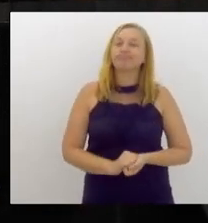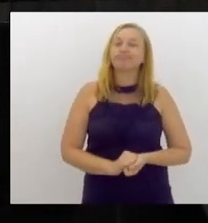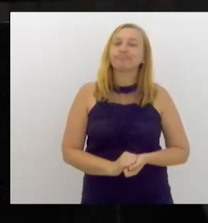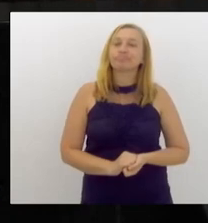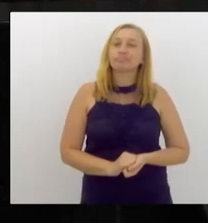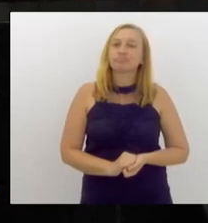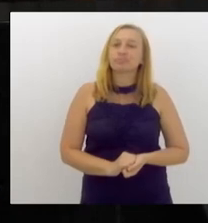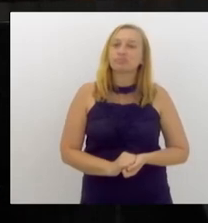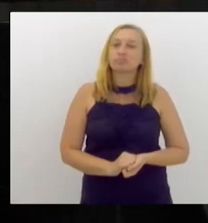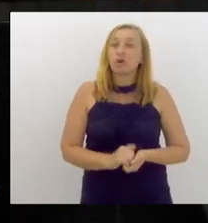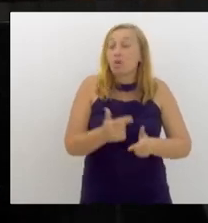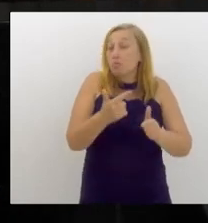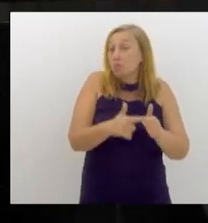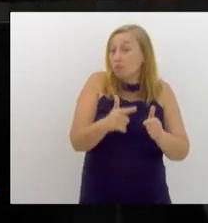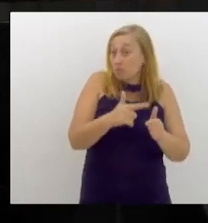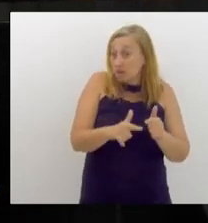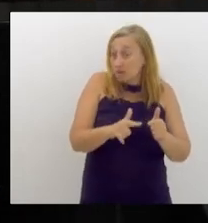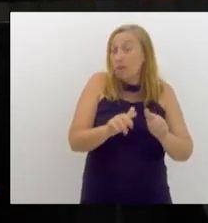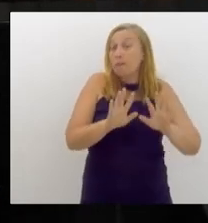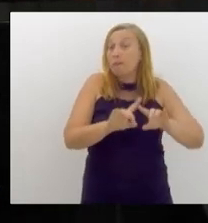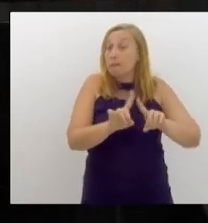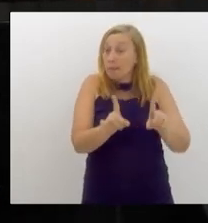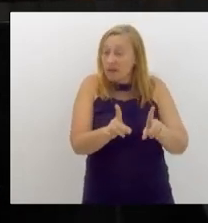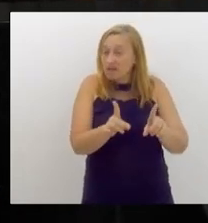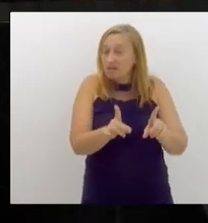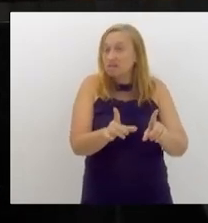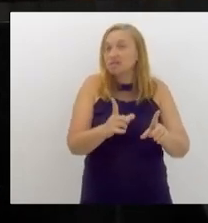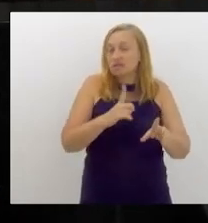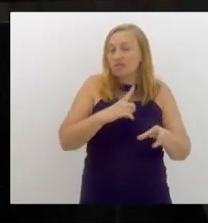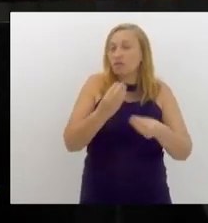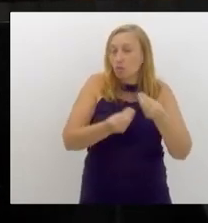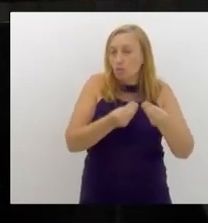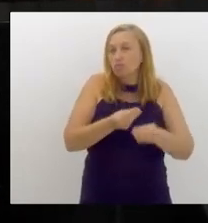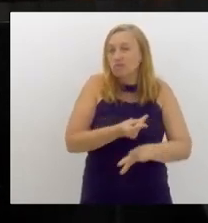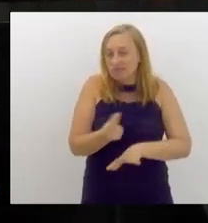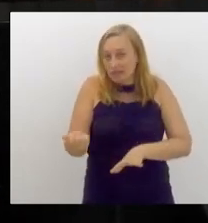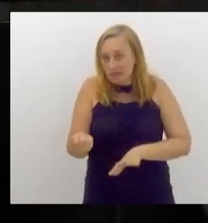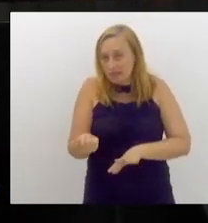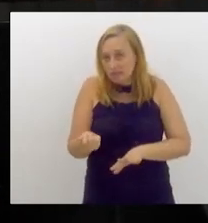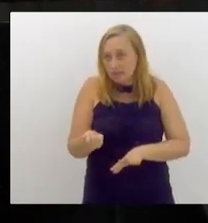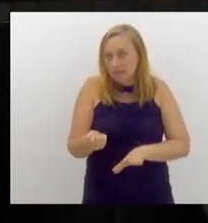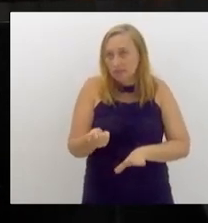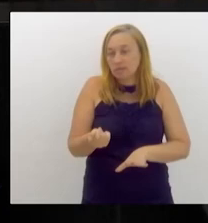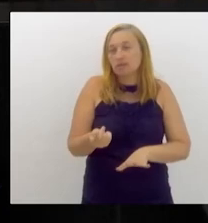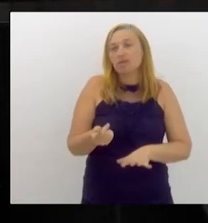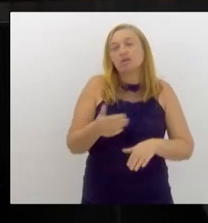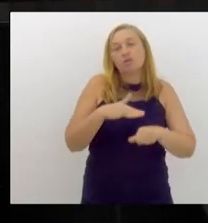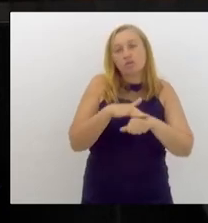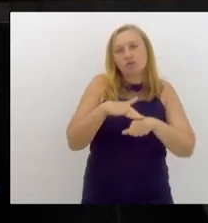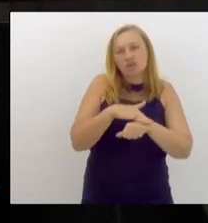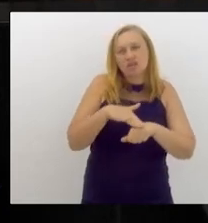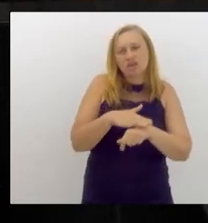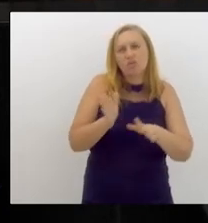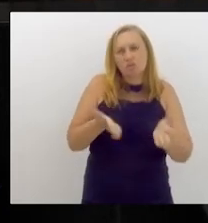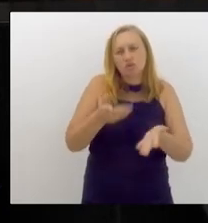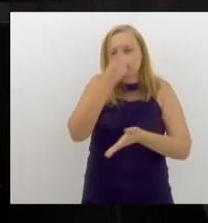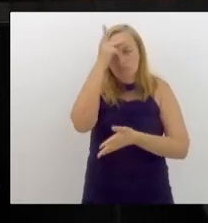não deu problema, mas de qualquer jeito teve deslocamento e eu tenho a pessoa que eu conversei hoje, chegou